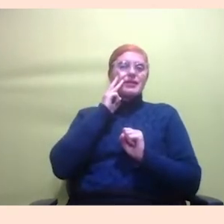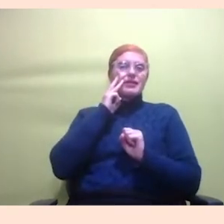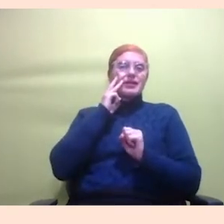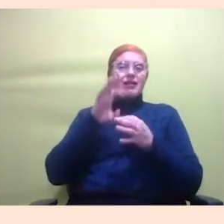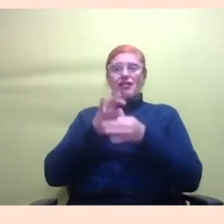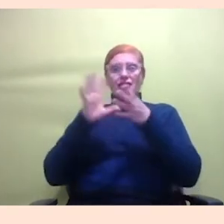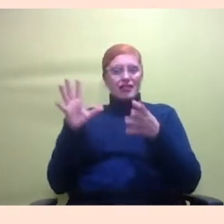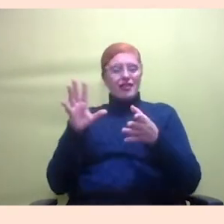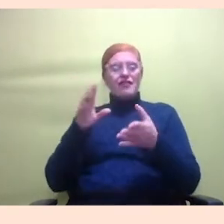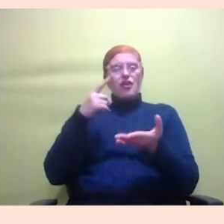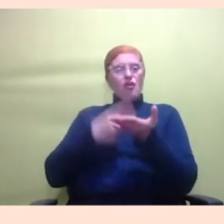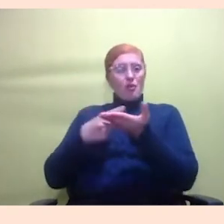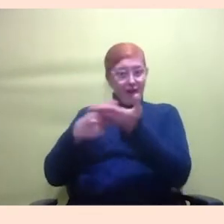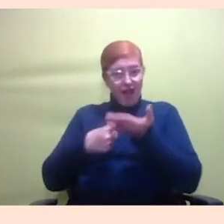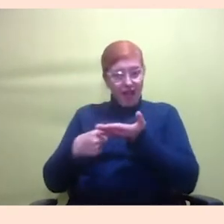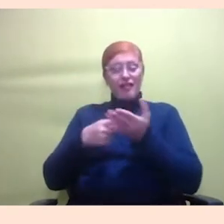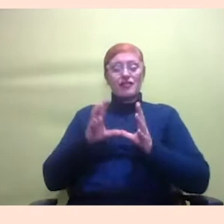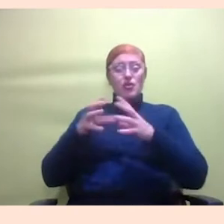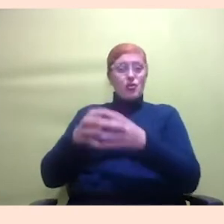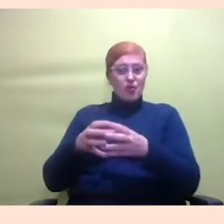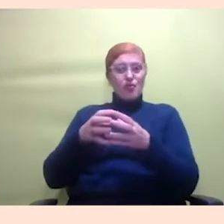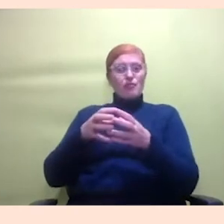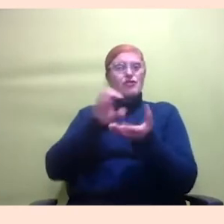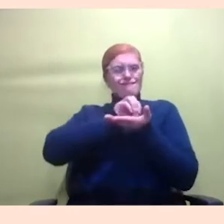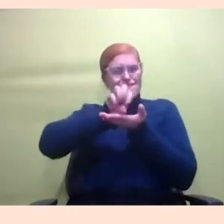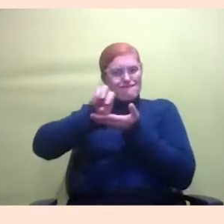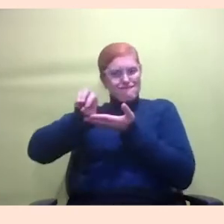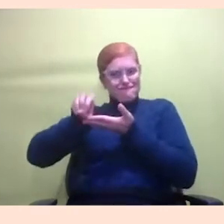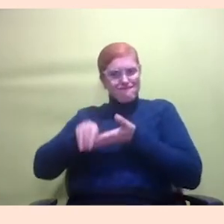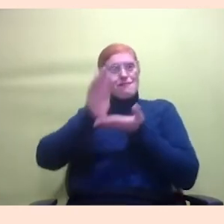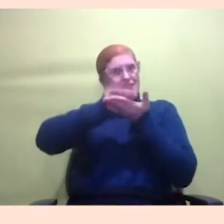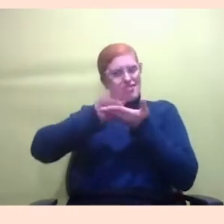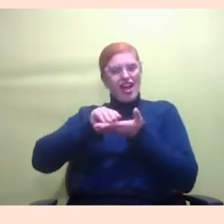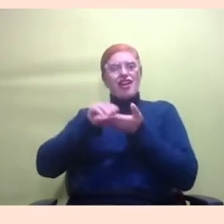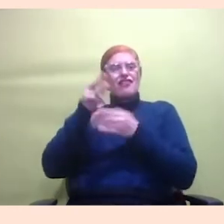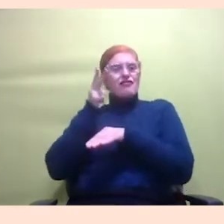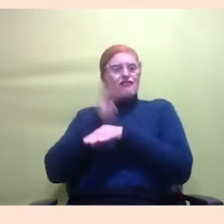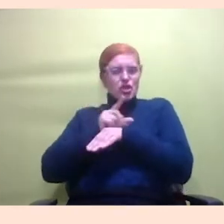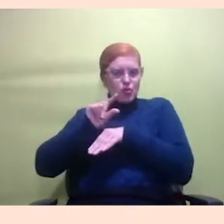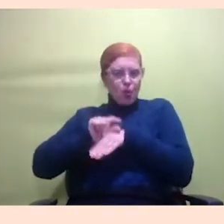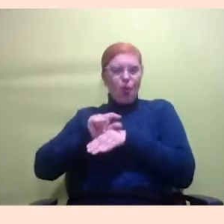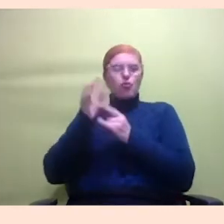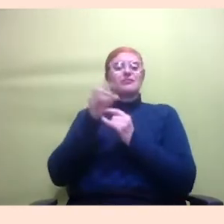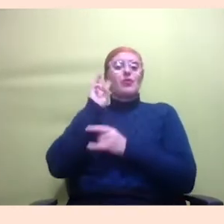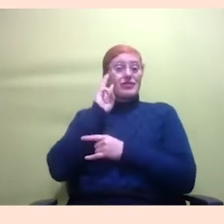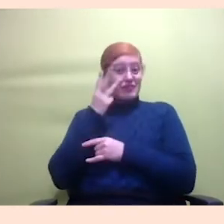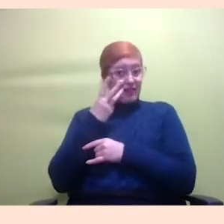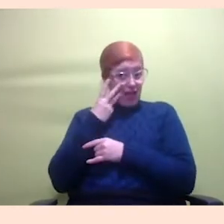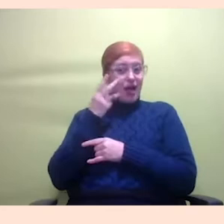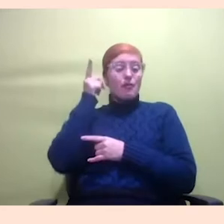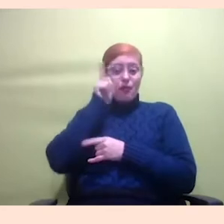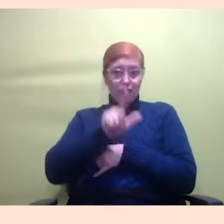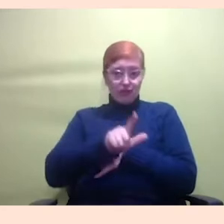e as pessoas conseguiam baixar mini vídeos, consegue acessar o YouTube pelo WhatsApp, pelo WhatsApp se você mandar o link.